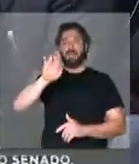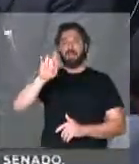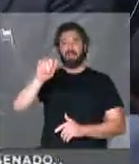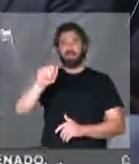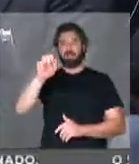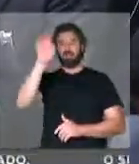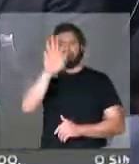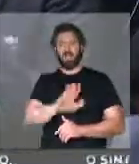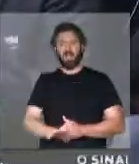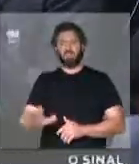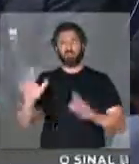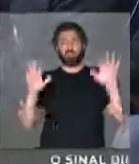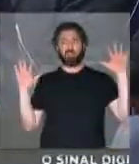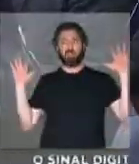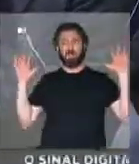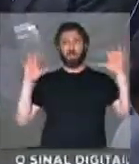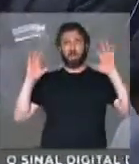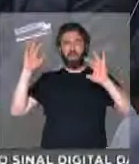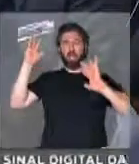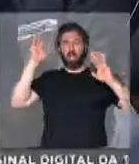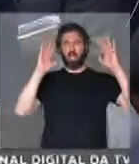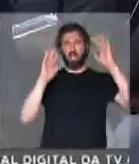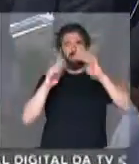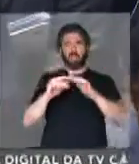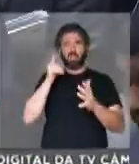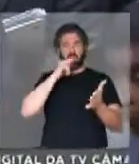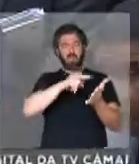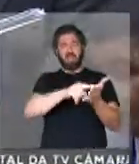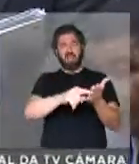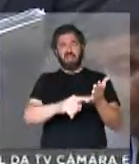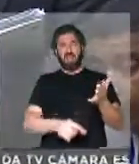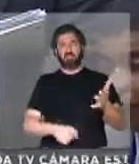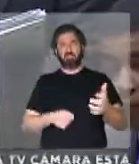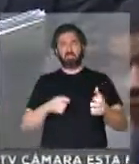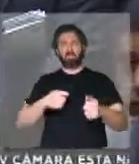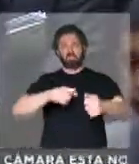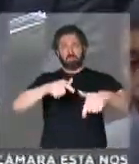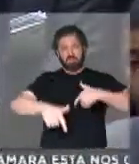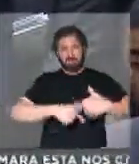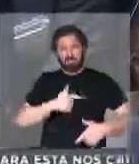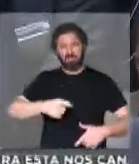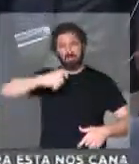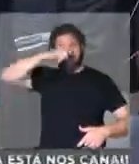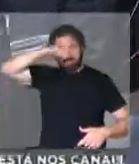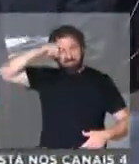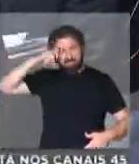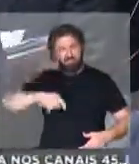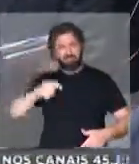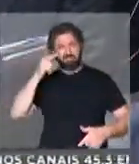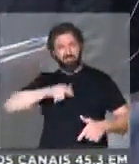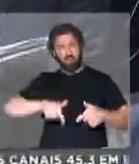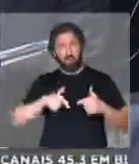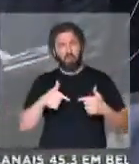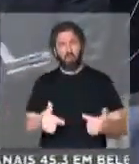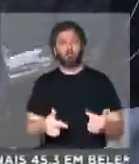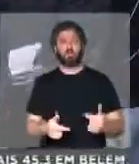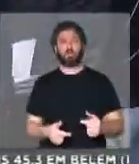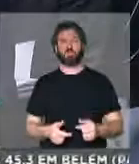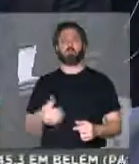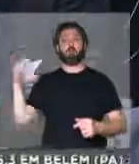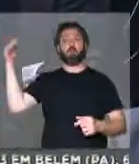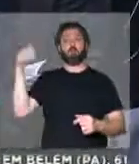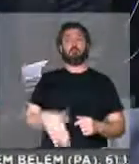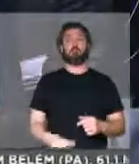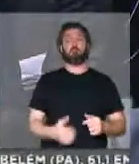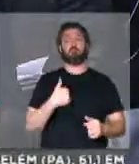Brasil inteiro mulheres das mãos calejadas, mulheres da luta, mulheres que vieram aqui